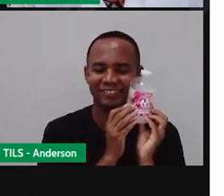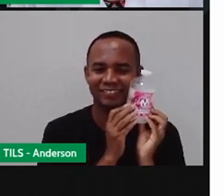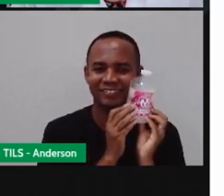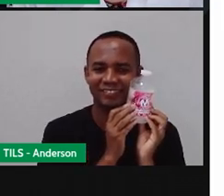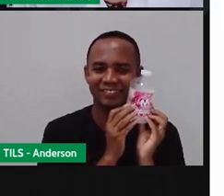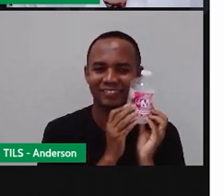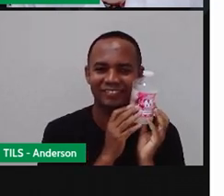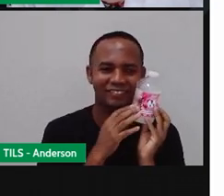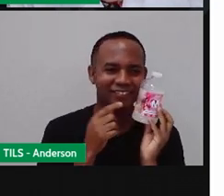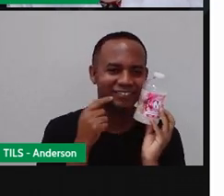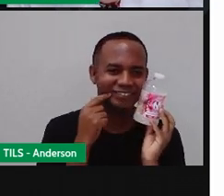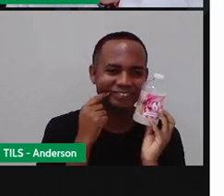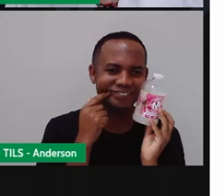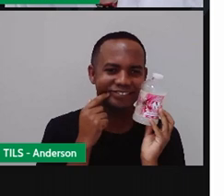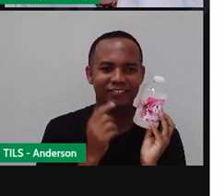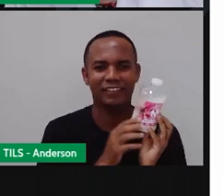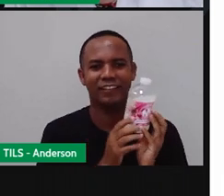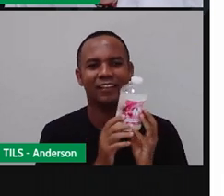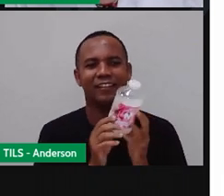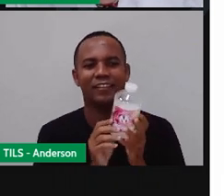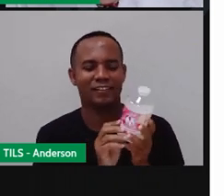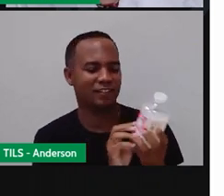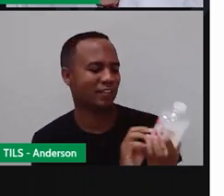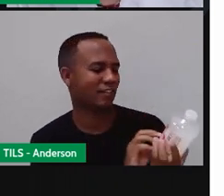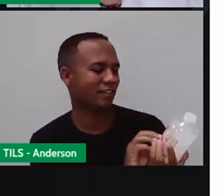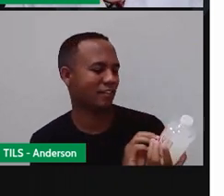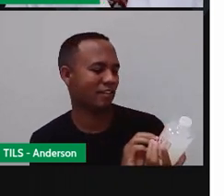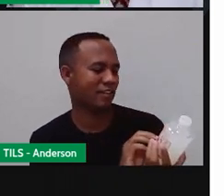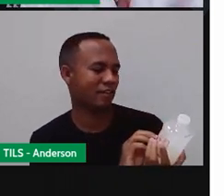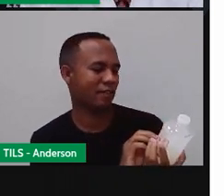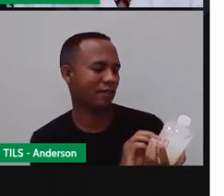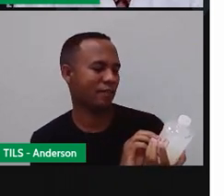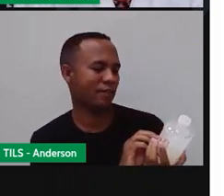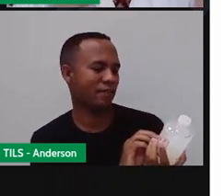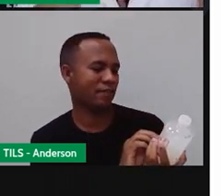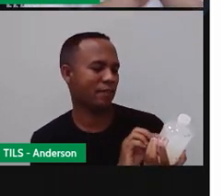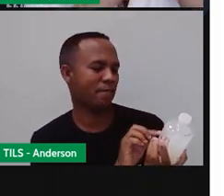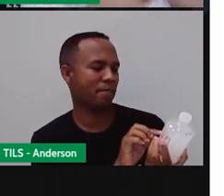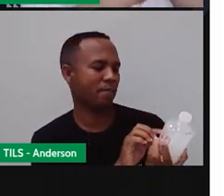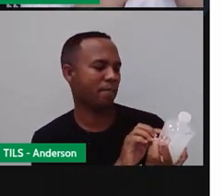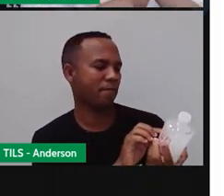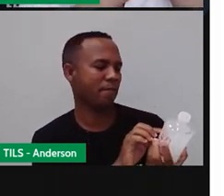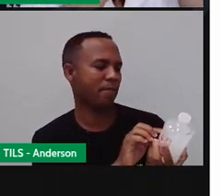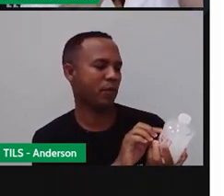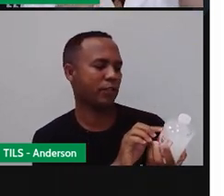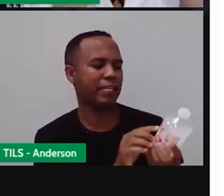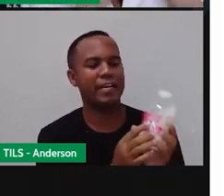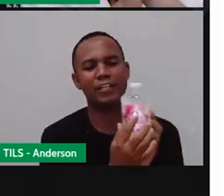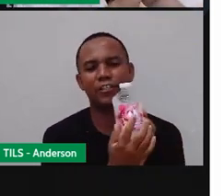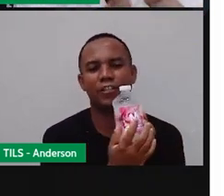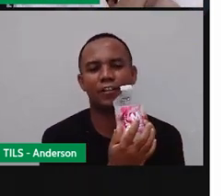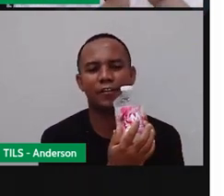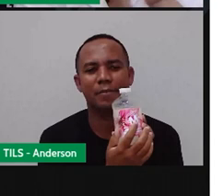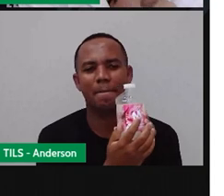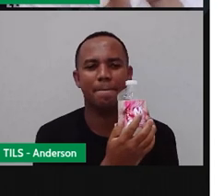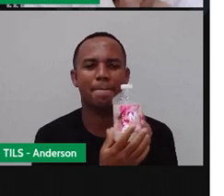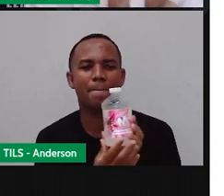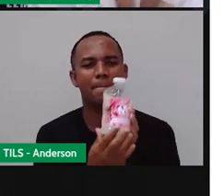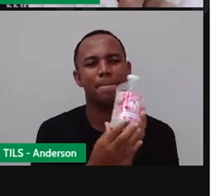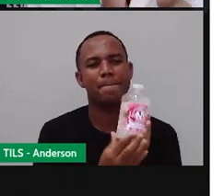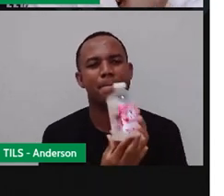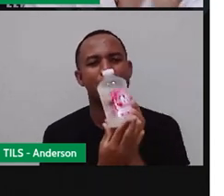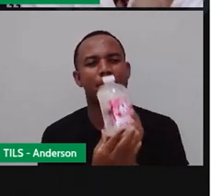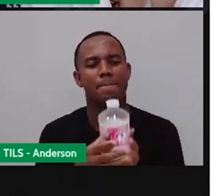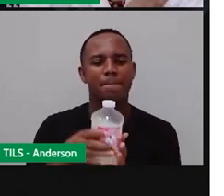Pois é. Tá ganhando do álcool para poder fazer propaganda e tacar essa cara? Lave a mão, ó. Lava uma mão. Lava